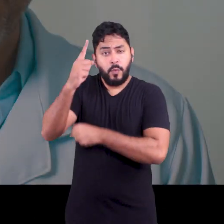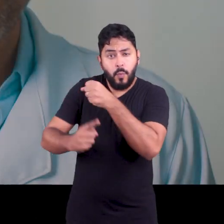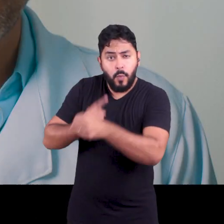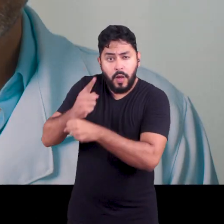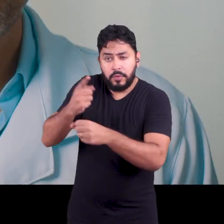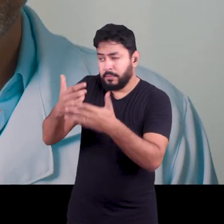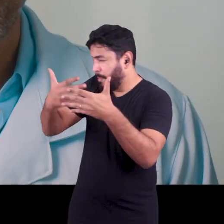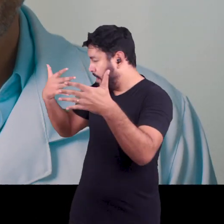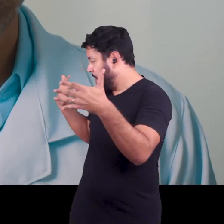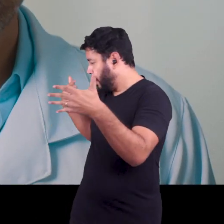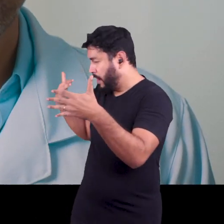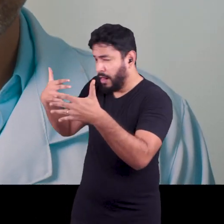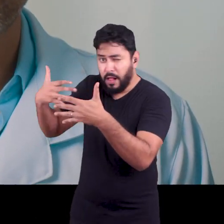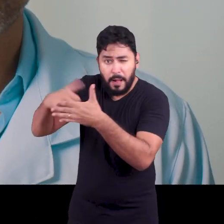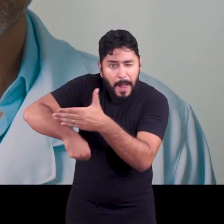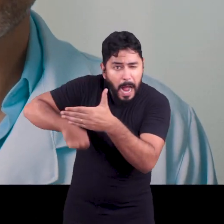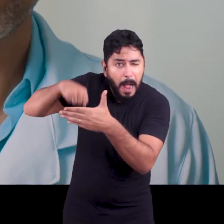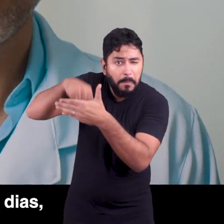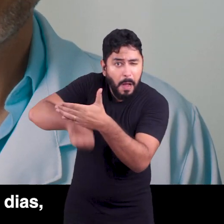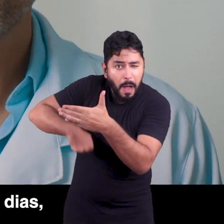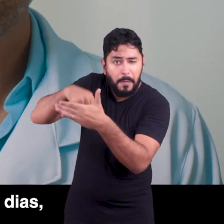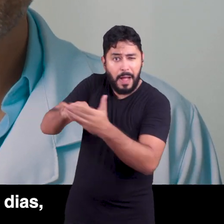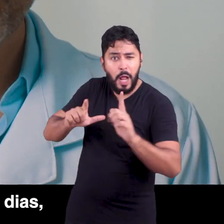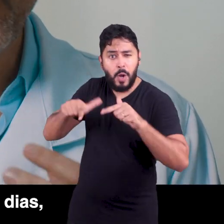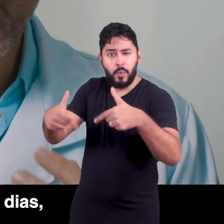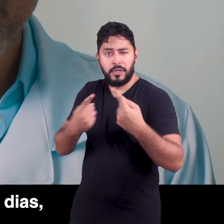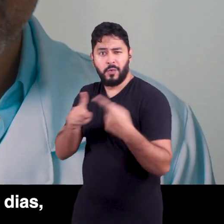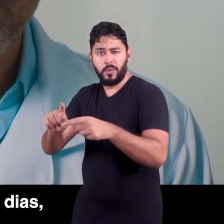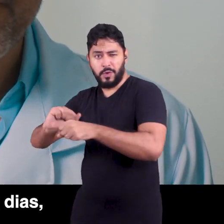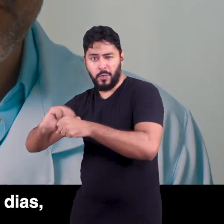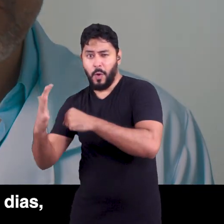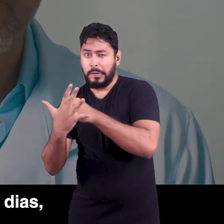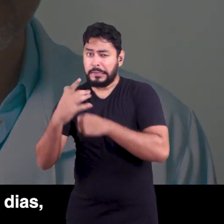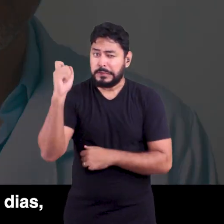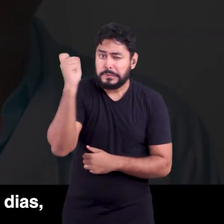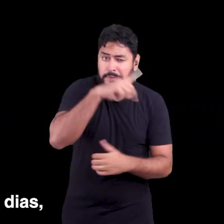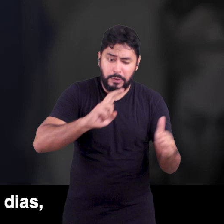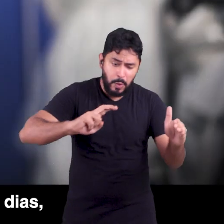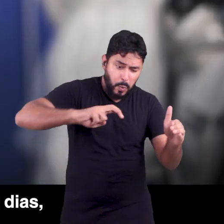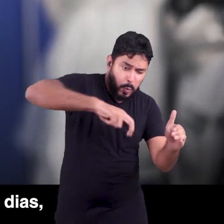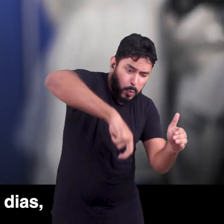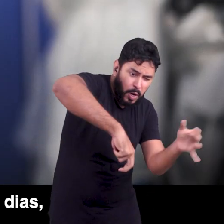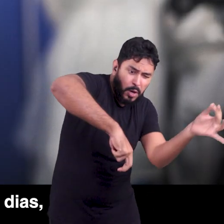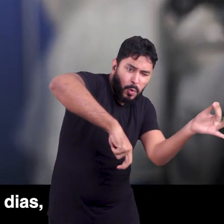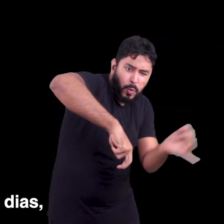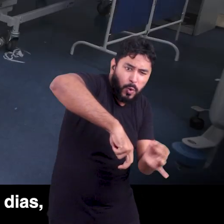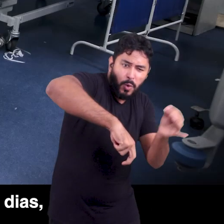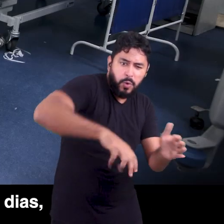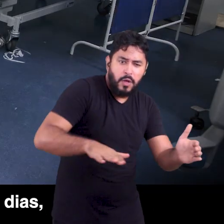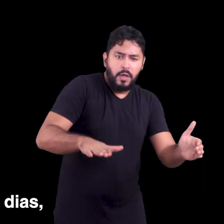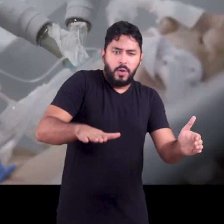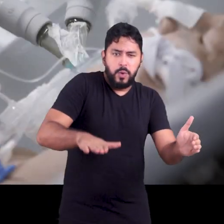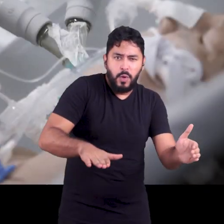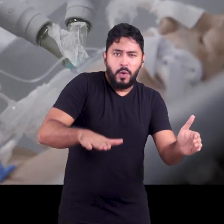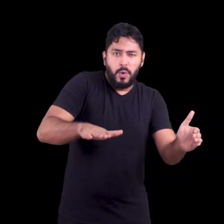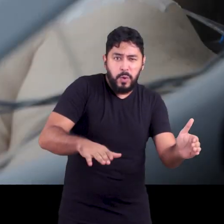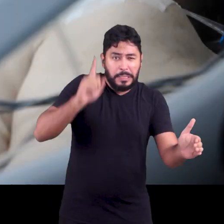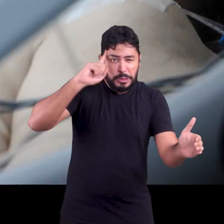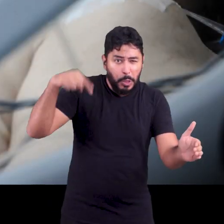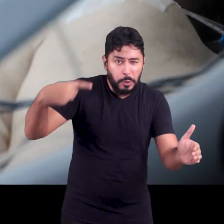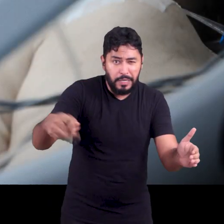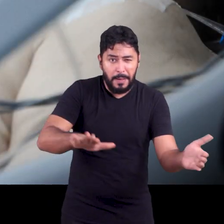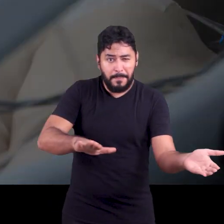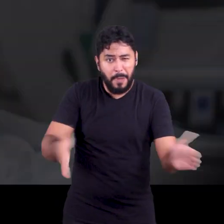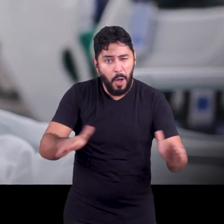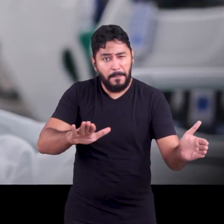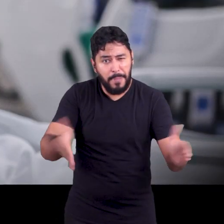Estou nessa batalha há mais de um ano. Está sendo muito difícil entubar pessoas todos os dias, ver gente morrendo